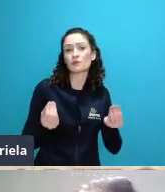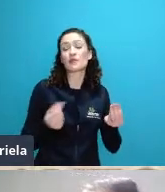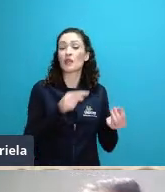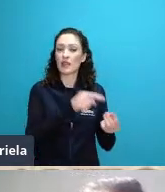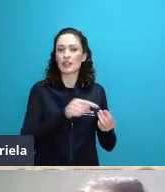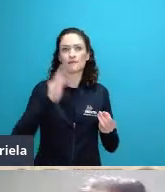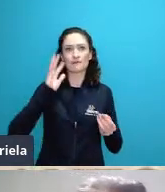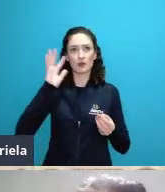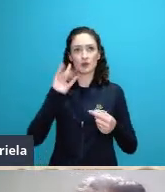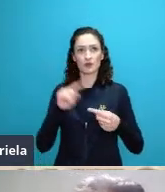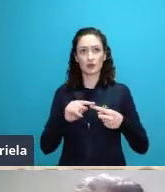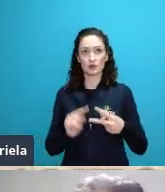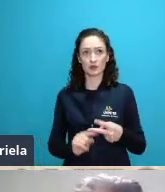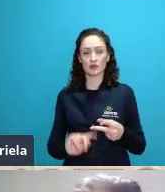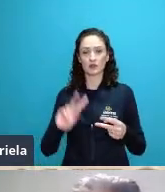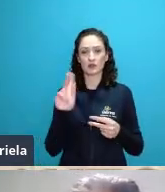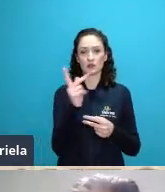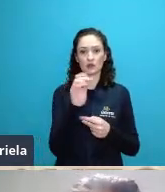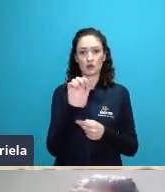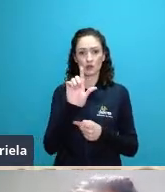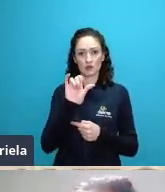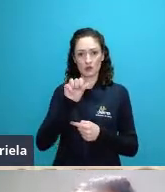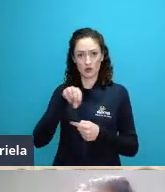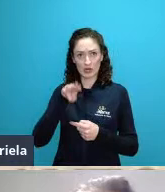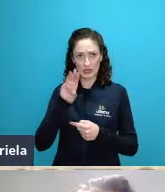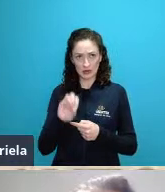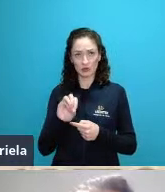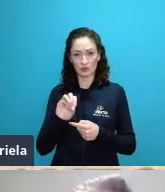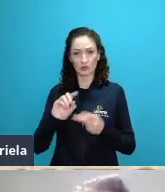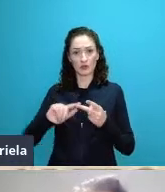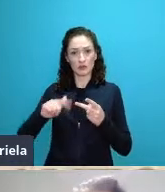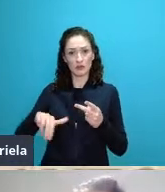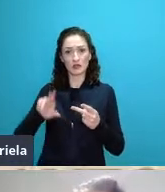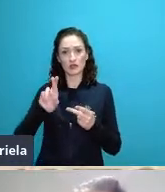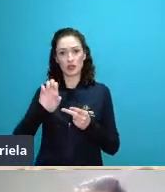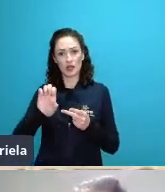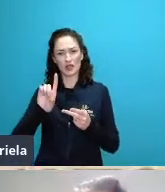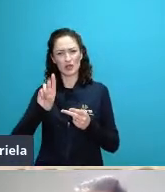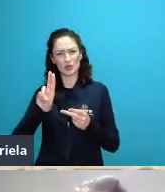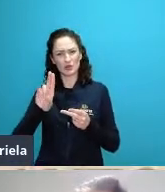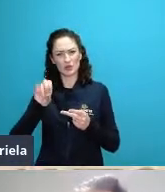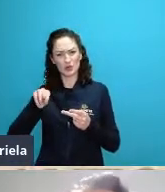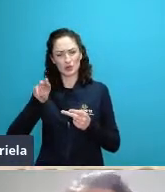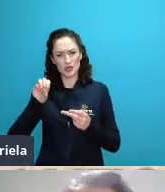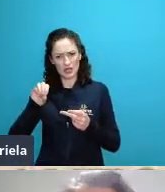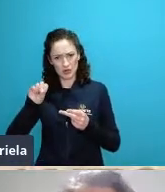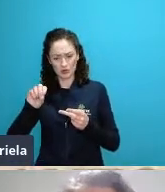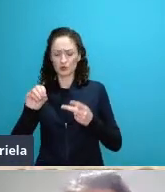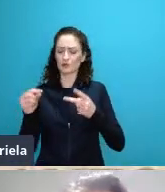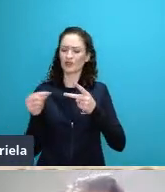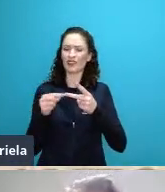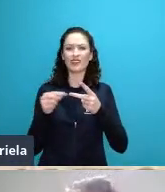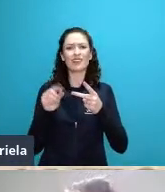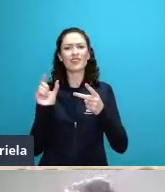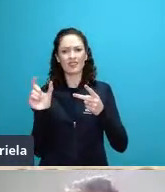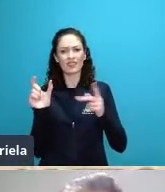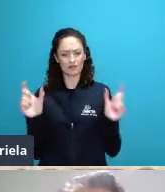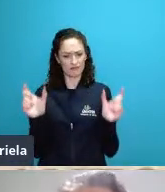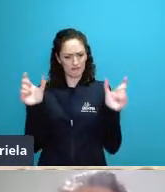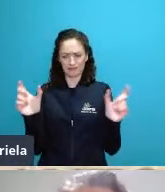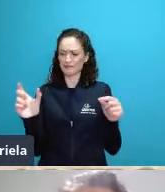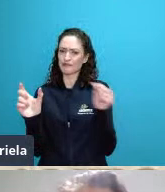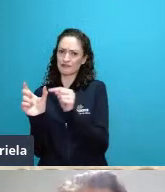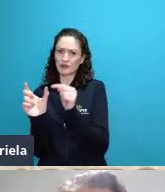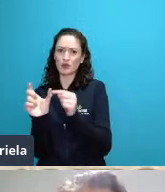o reducionismo ele significa uma análise fragmentada ou separada das partes que compõem o sistema enquanto que o